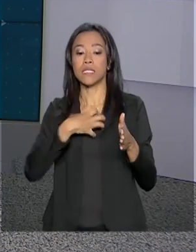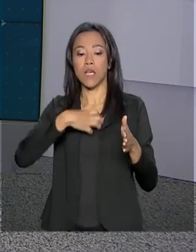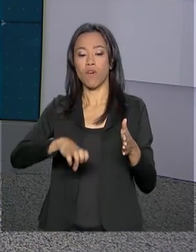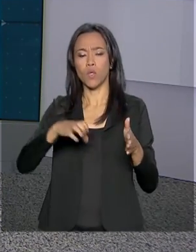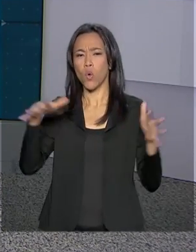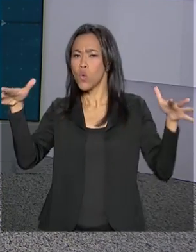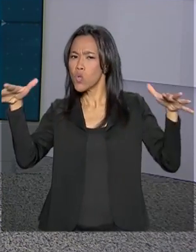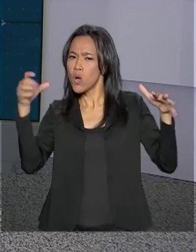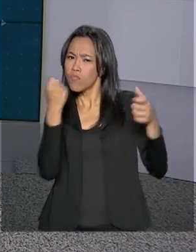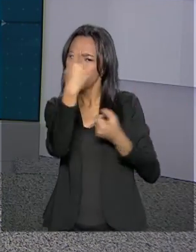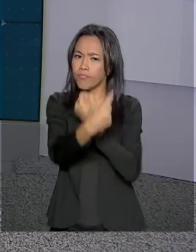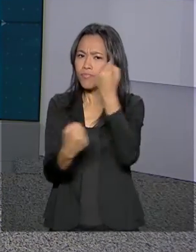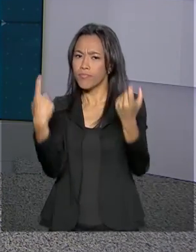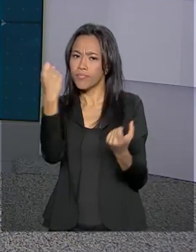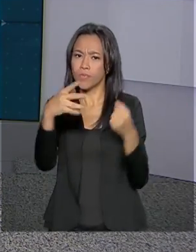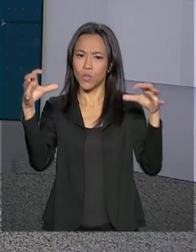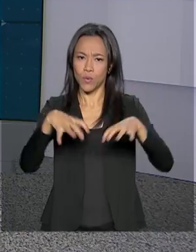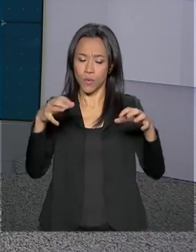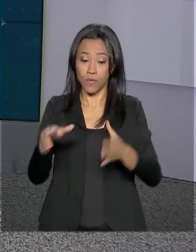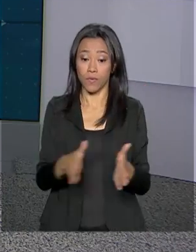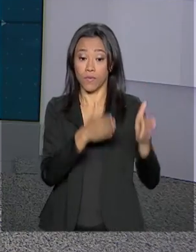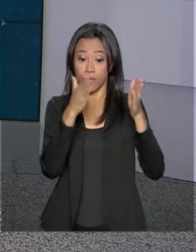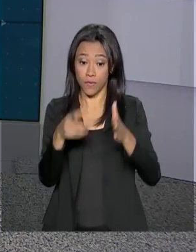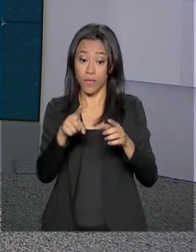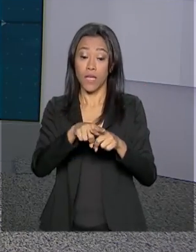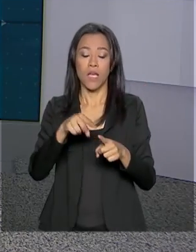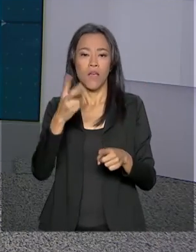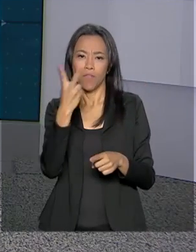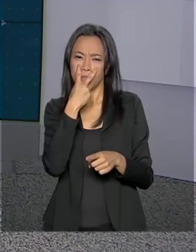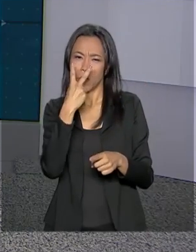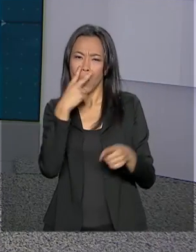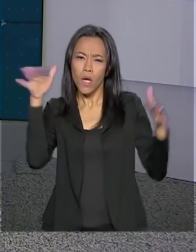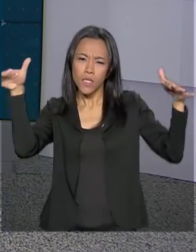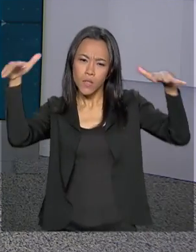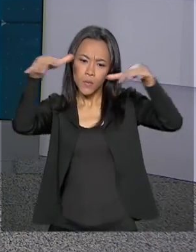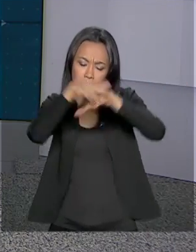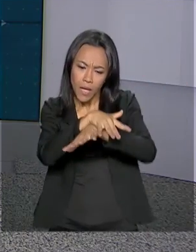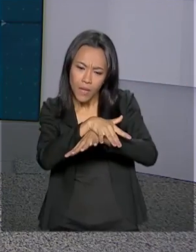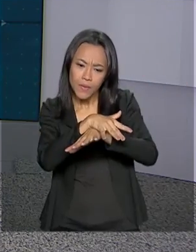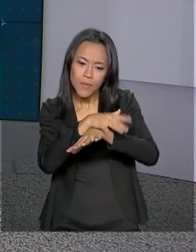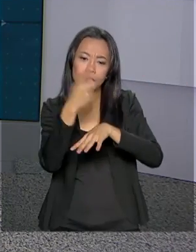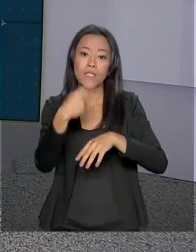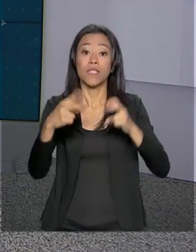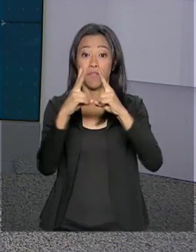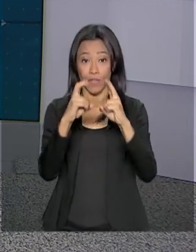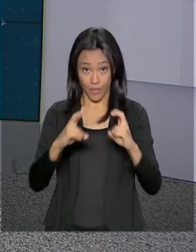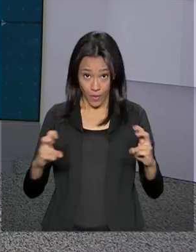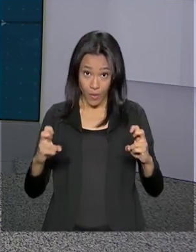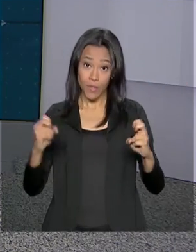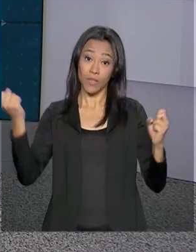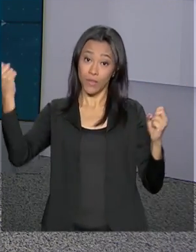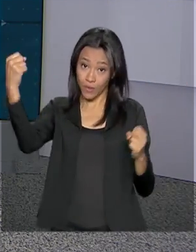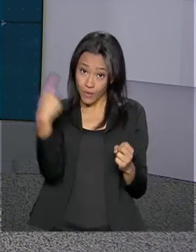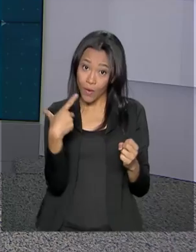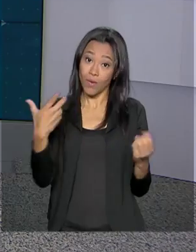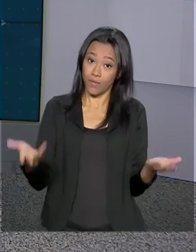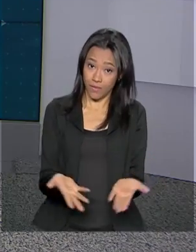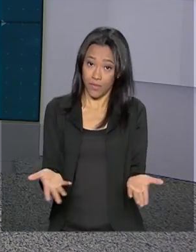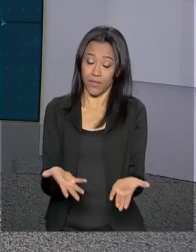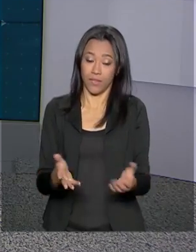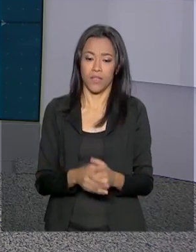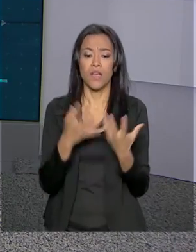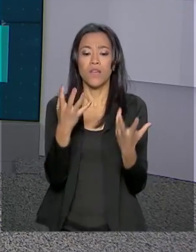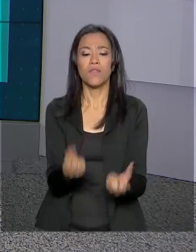Em Cuiabá, temos predomínio de sol. Em Vitória, o céu está parcialmente nublado. E em Florianópolis, faz sol no dia de hoje.